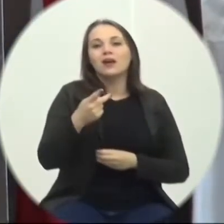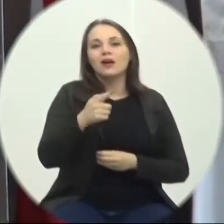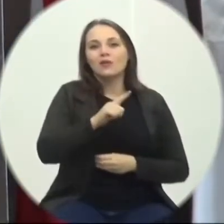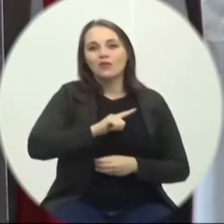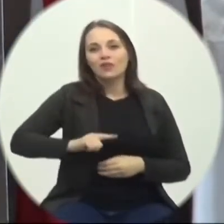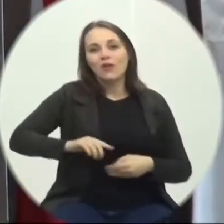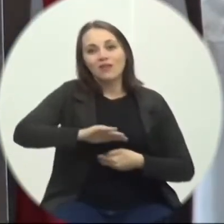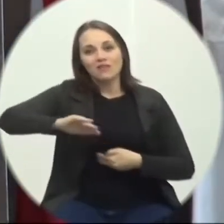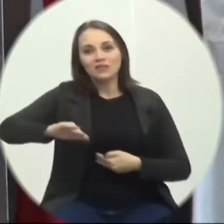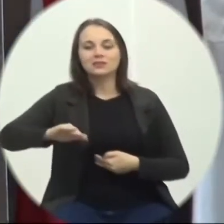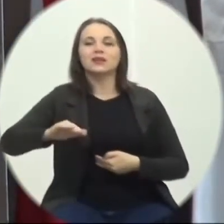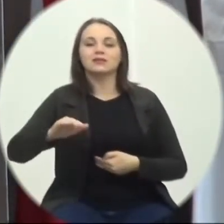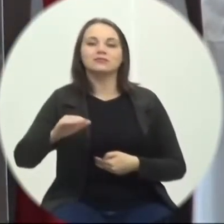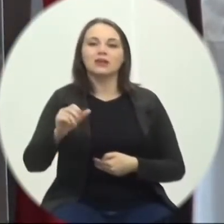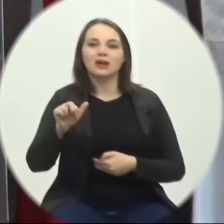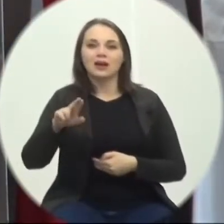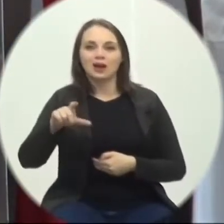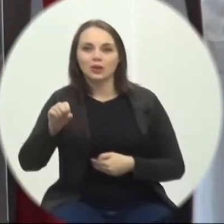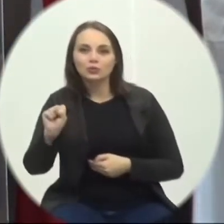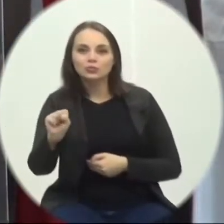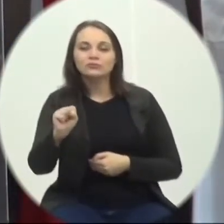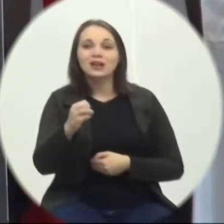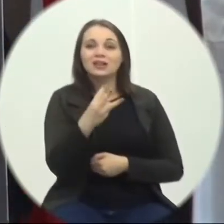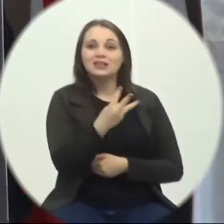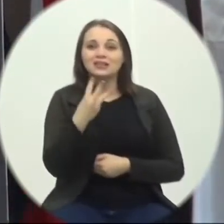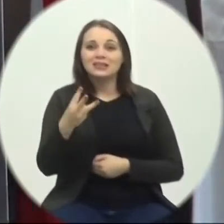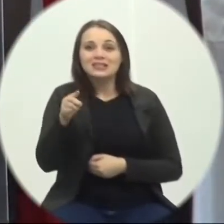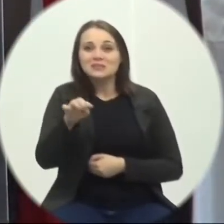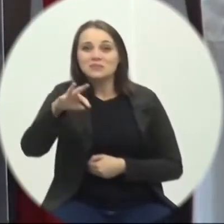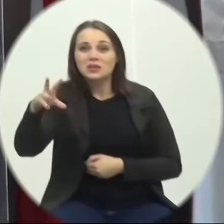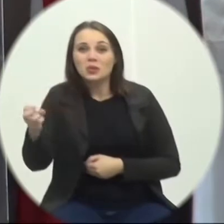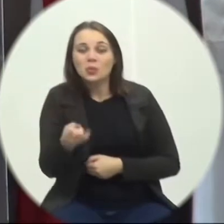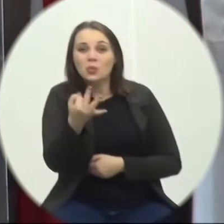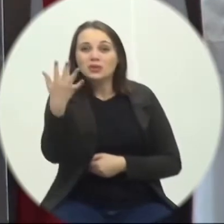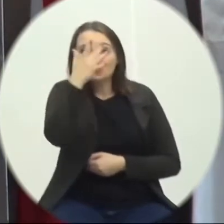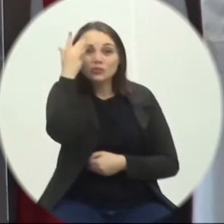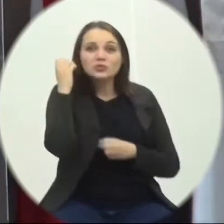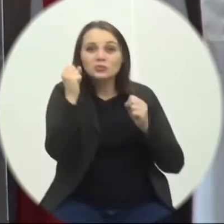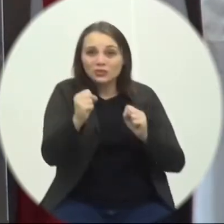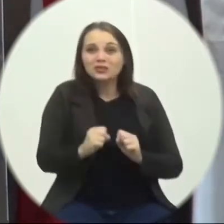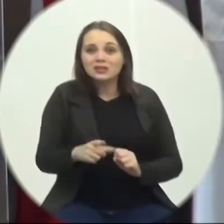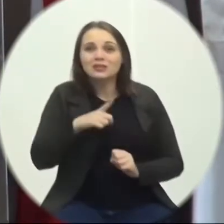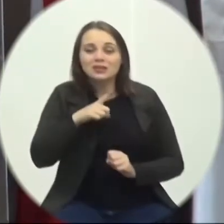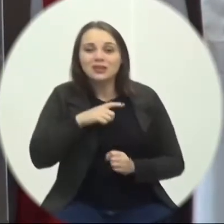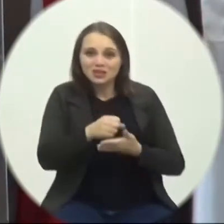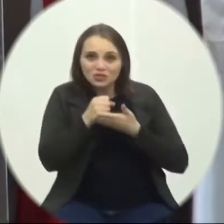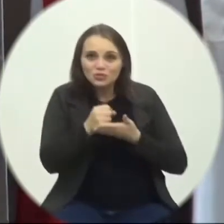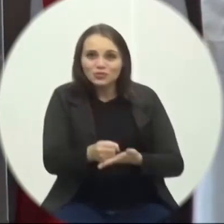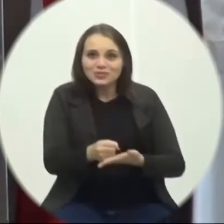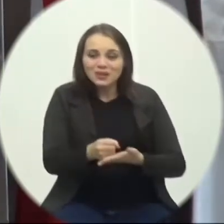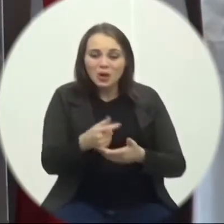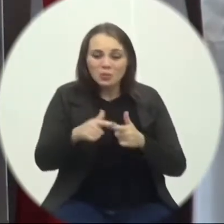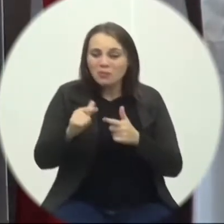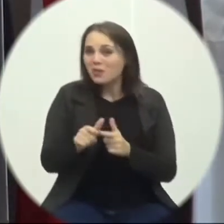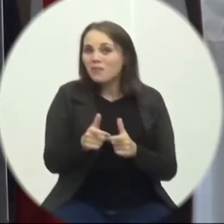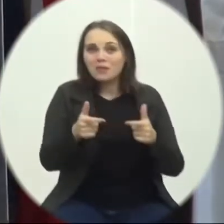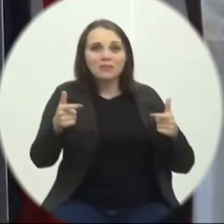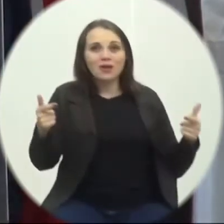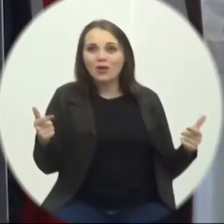33 milhões Quantas pessoas poderiam ser salvas O caos ainda é pior Enquanto